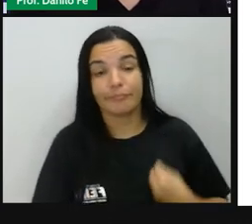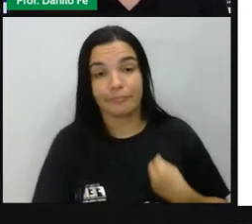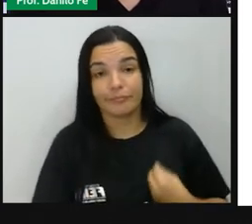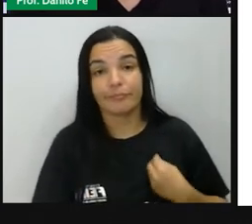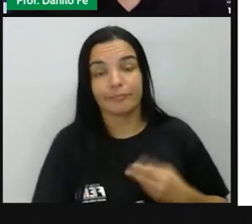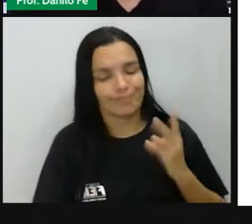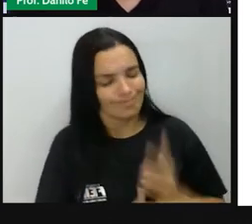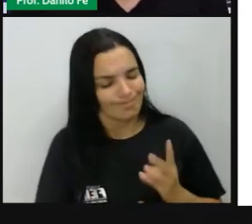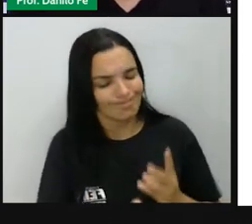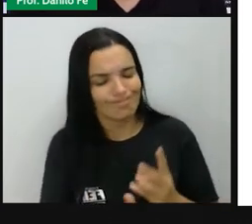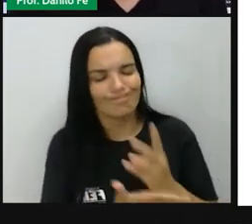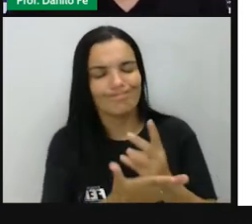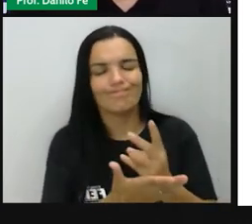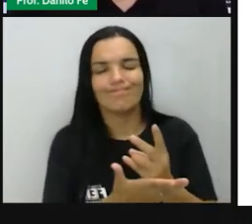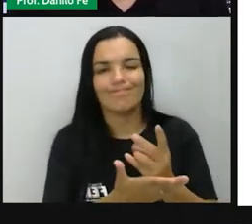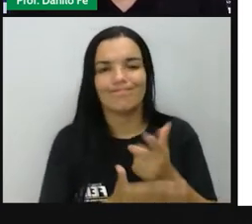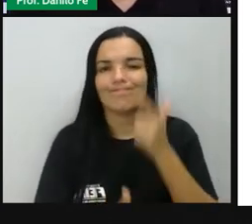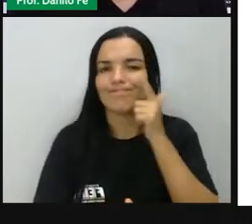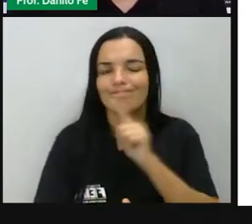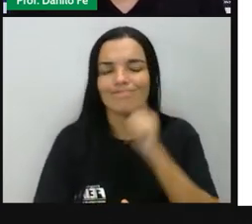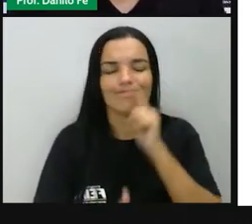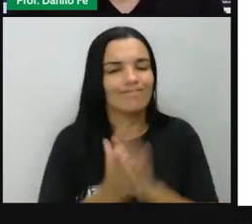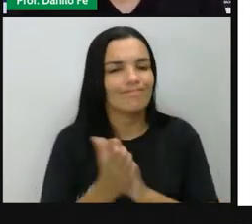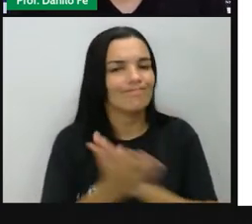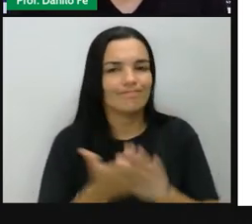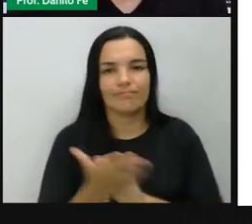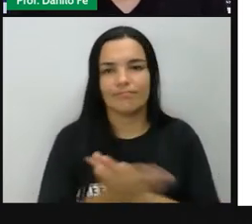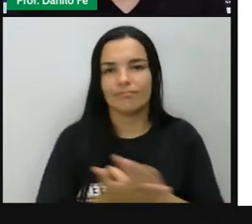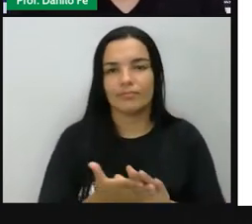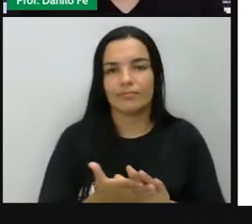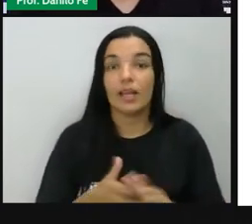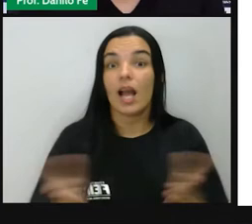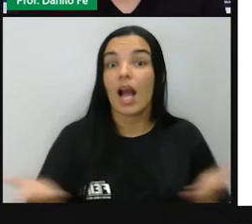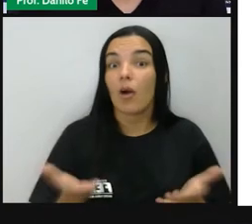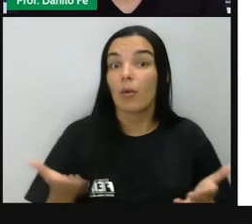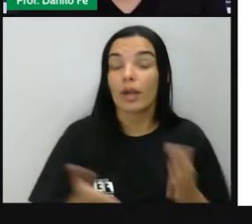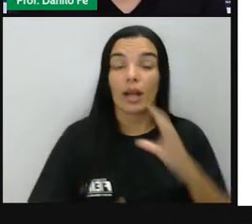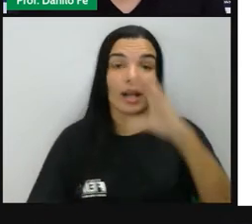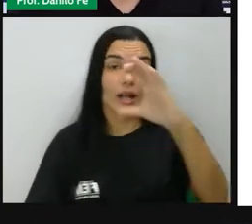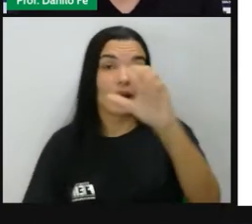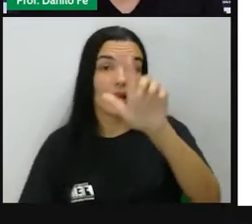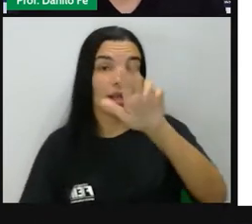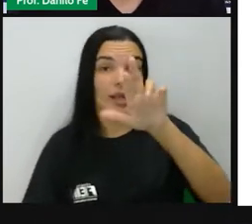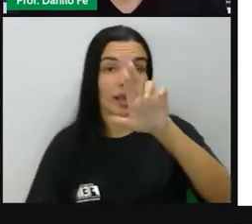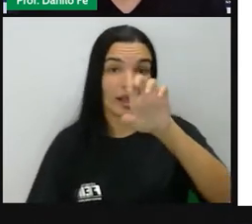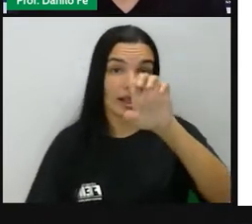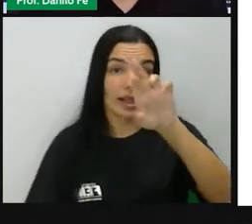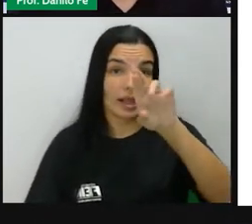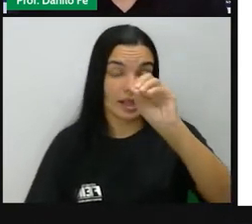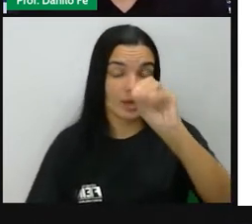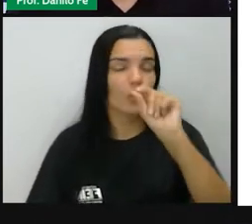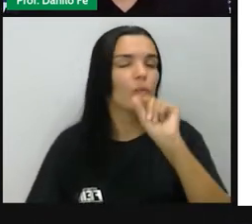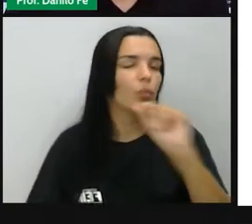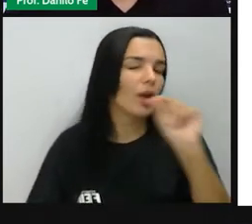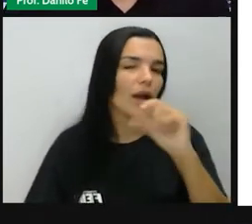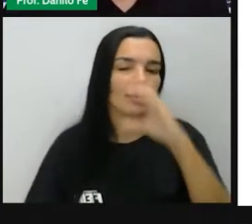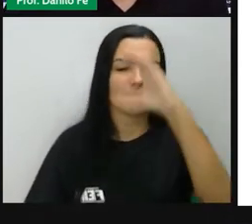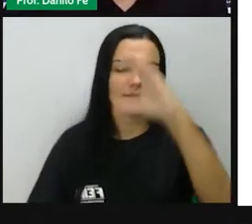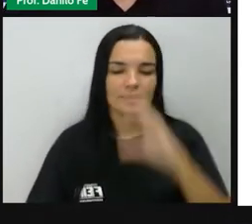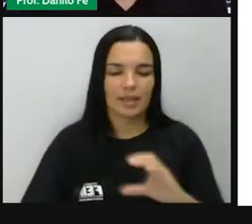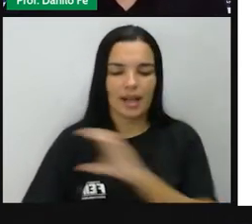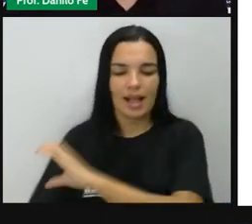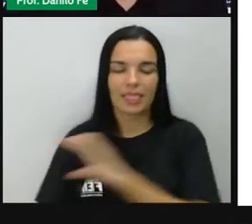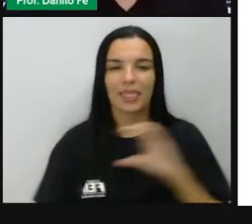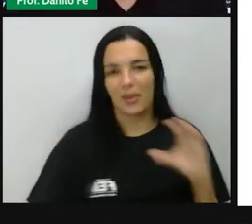O clero, gente, é a igreja católica, são os padres, refletia também